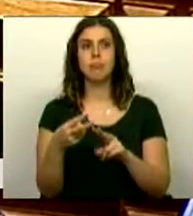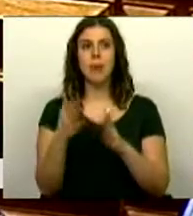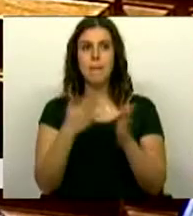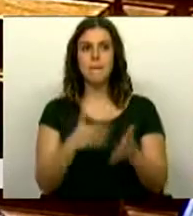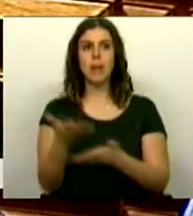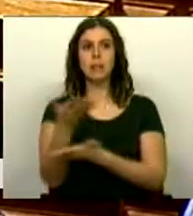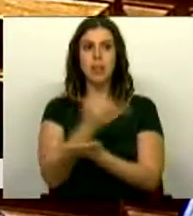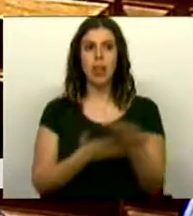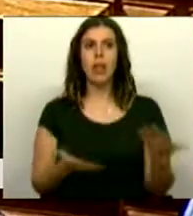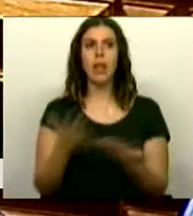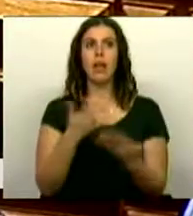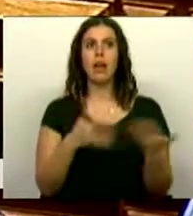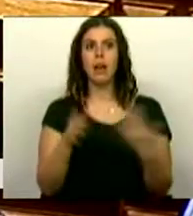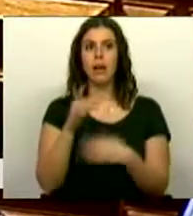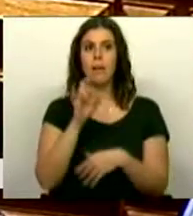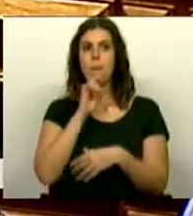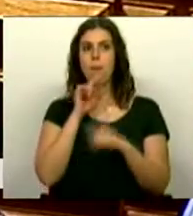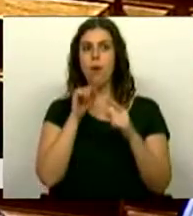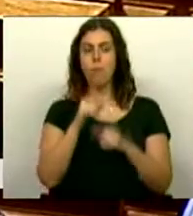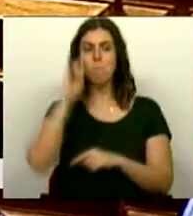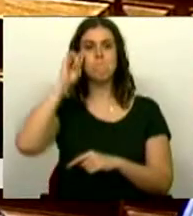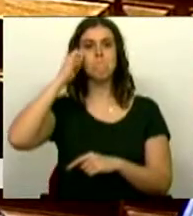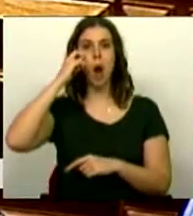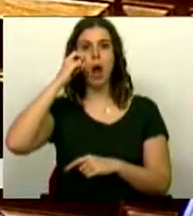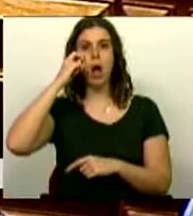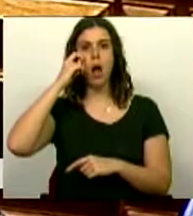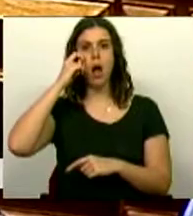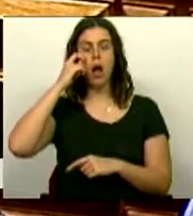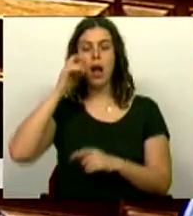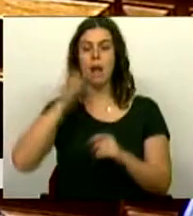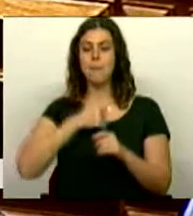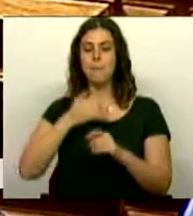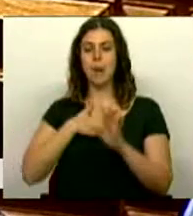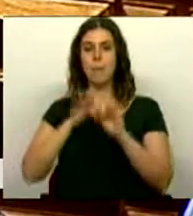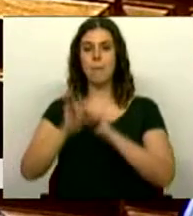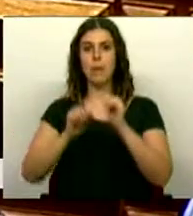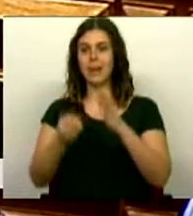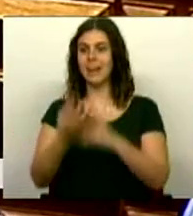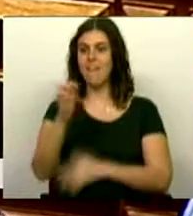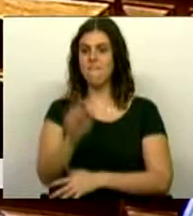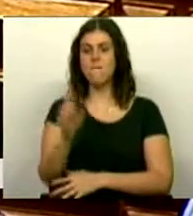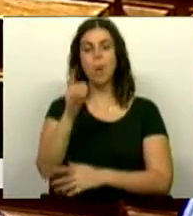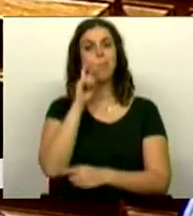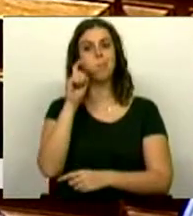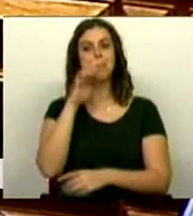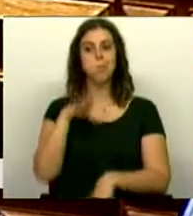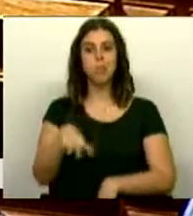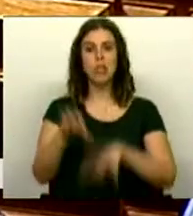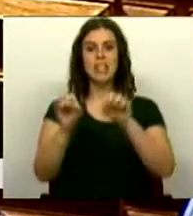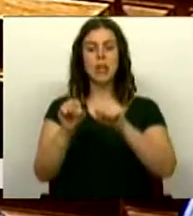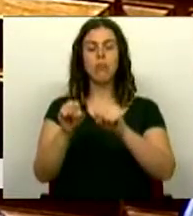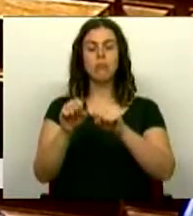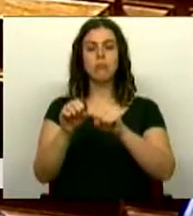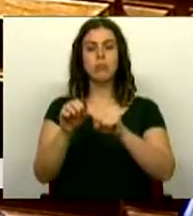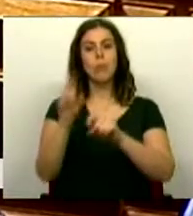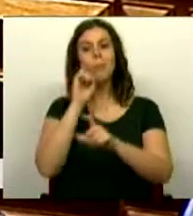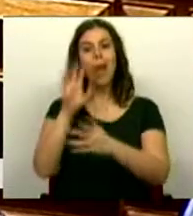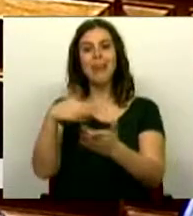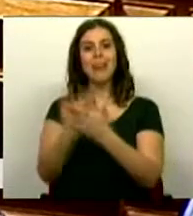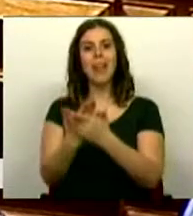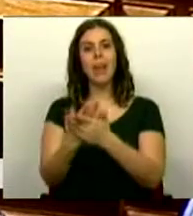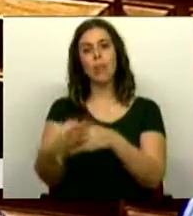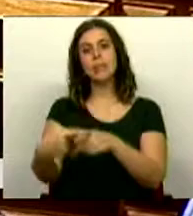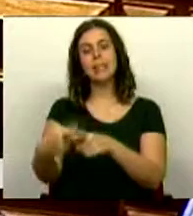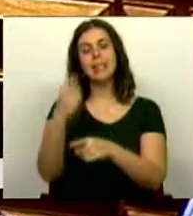relacionadas e poder com elas prejudicar as próprias sociedades, criar mecanismos de salvaguarda que protejam os